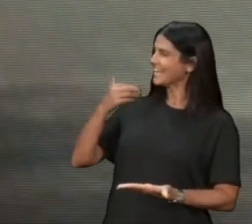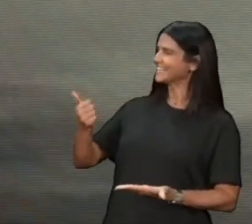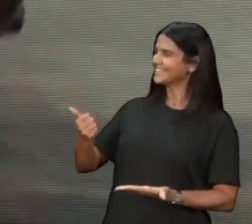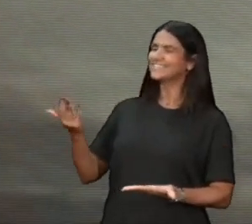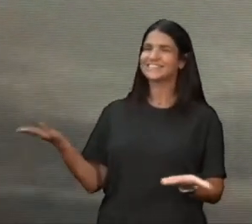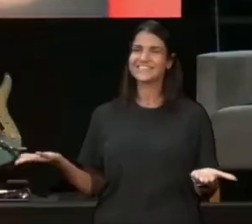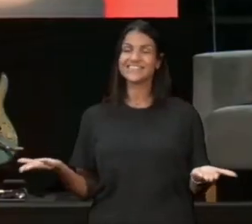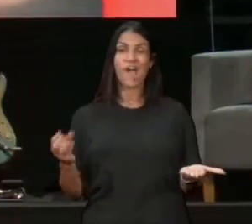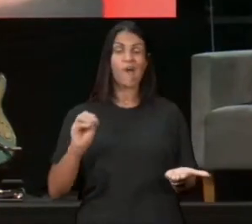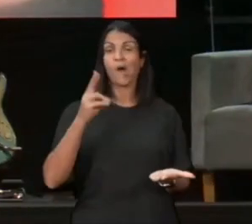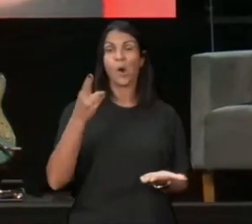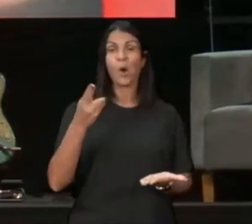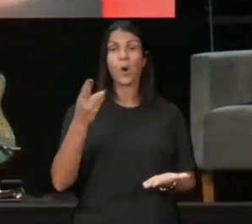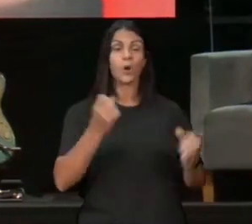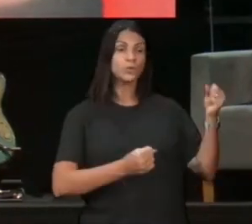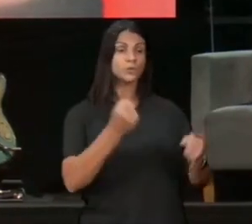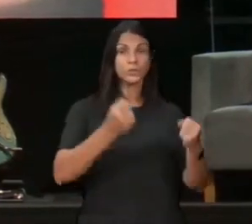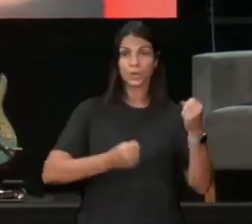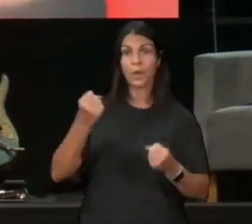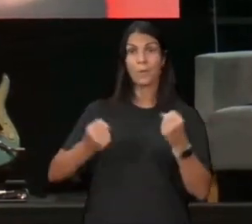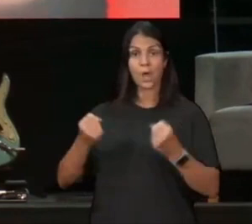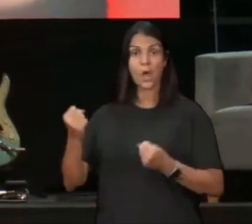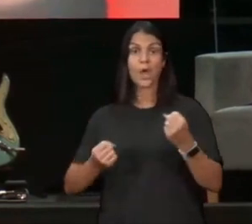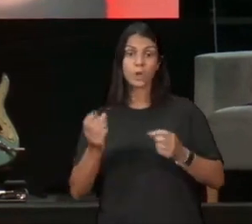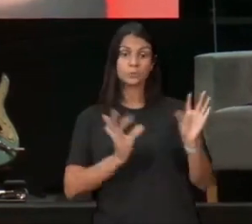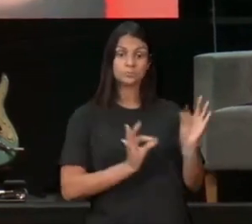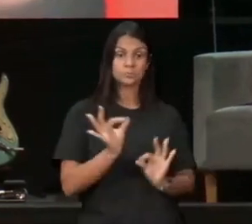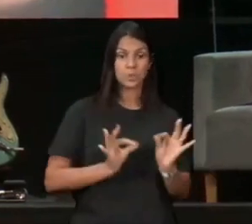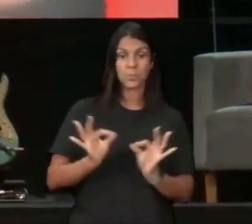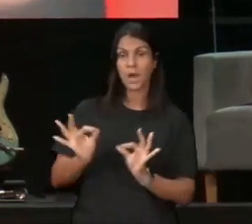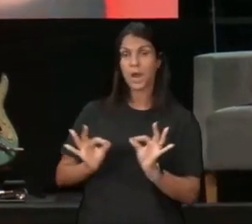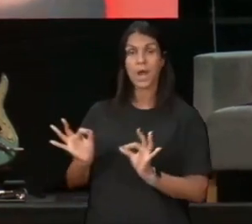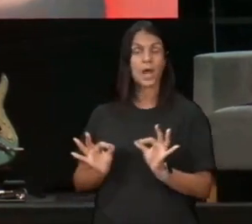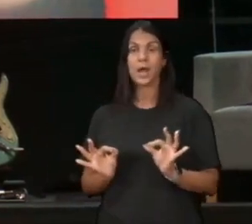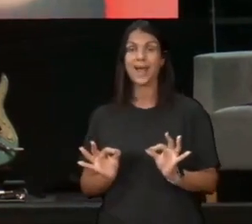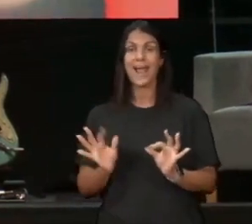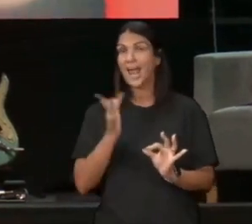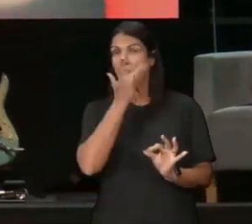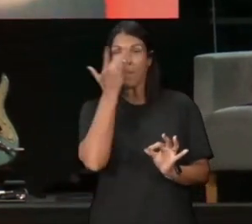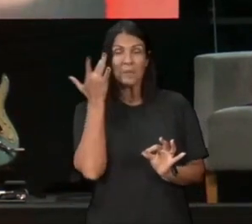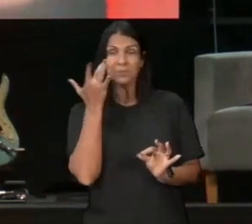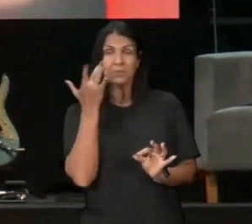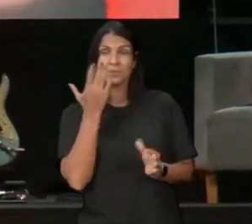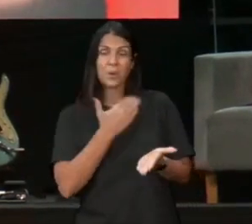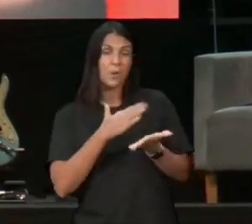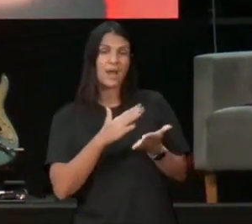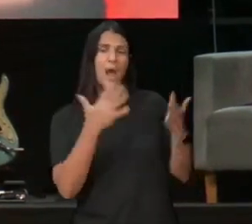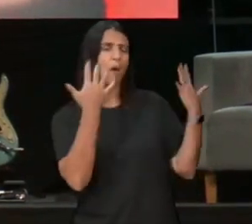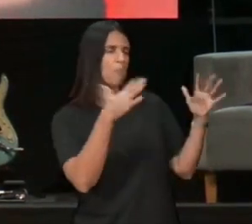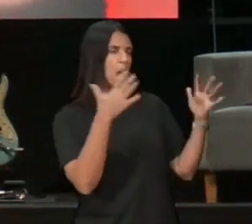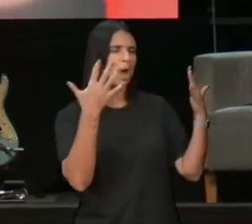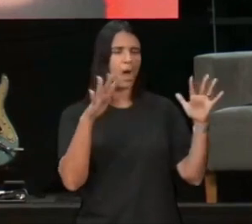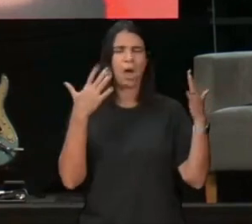ali, no estacionamento, ou trata as crianças, com tanta ternura no Kids, e as pessoas começam a falar da gente, a aplaudir, e a